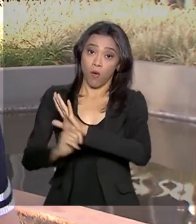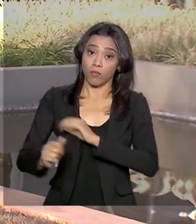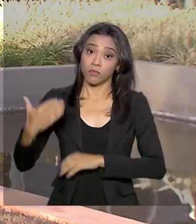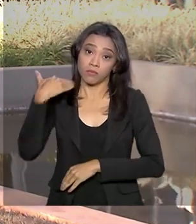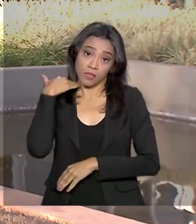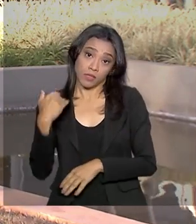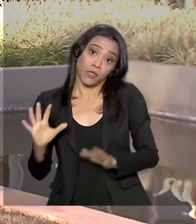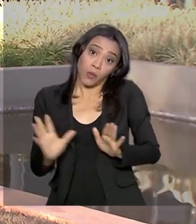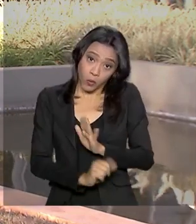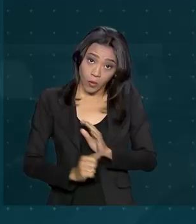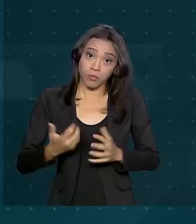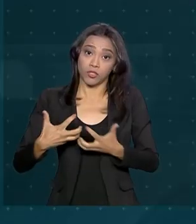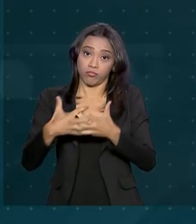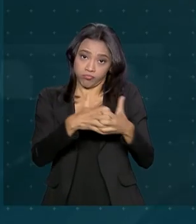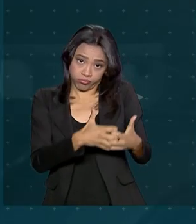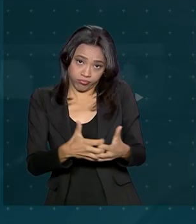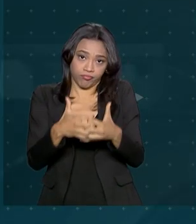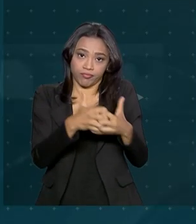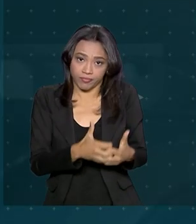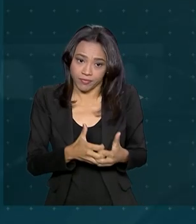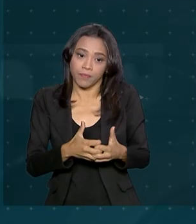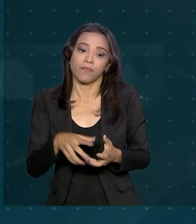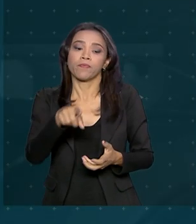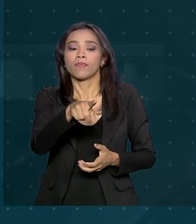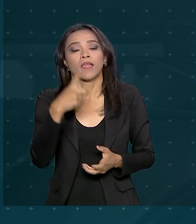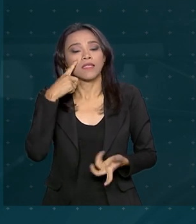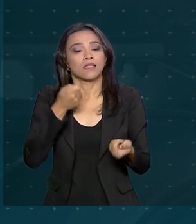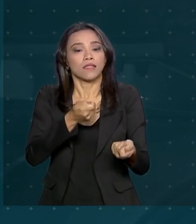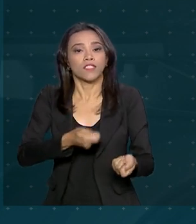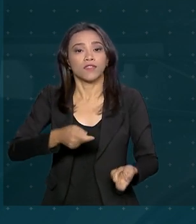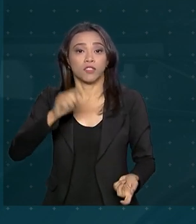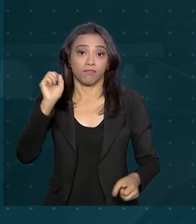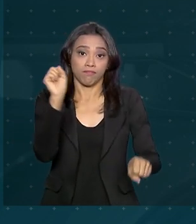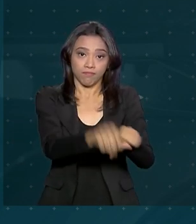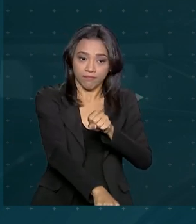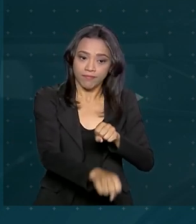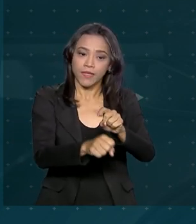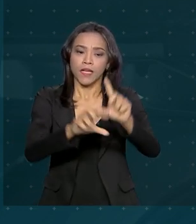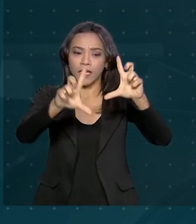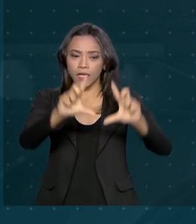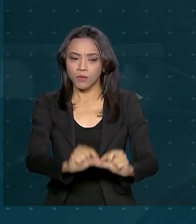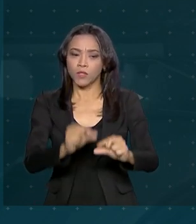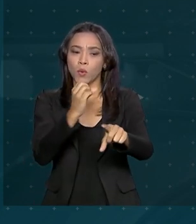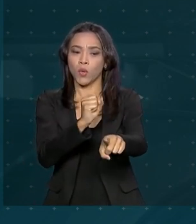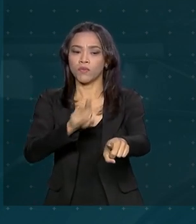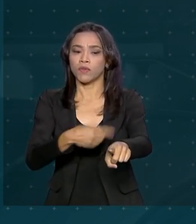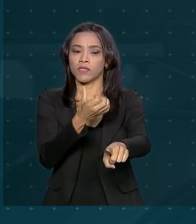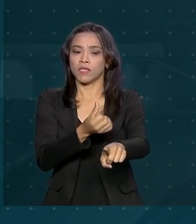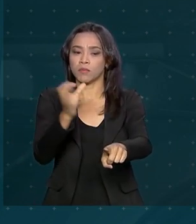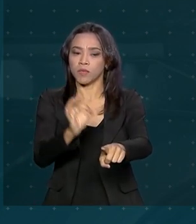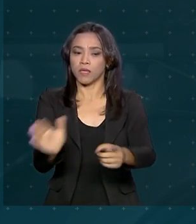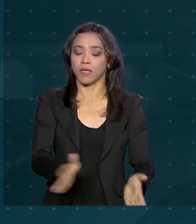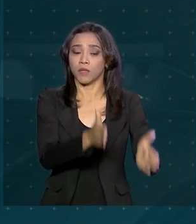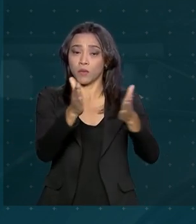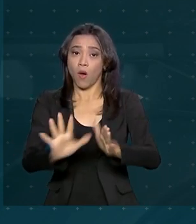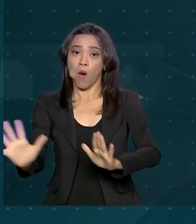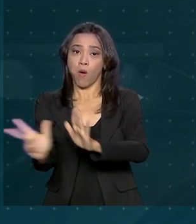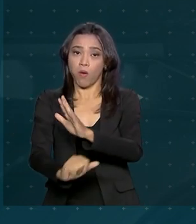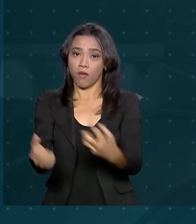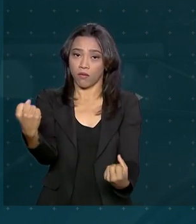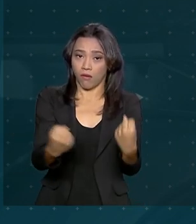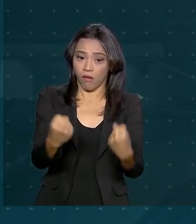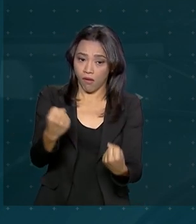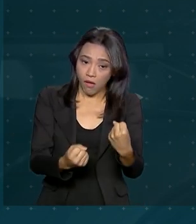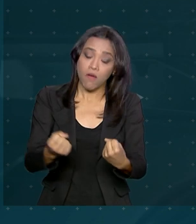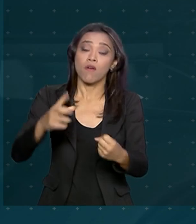e roubo de carga. As tentativas de homicídio caíram 8,6% e o roubo de veículos teve